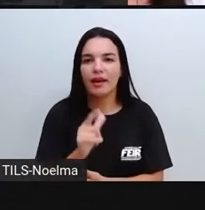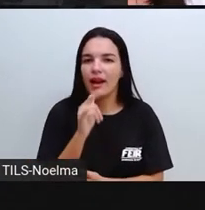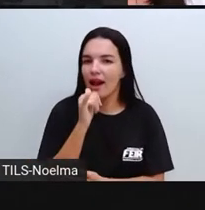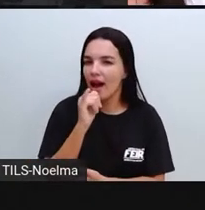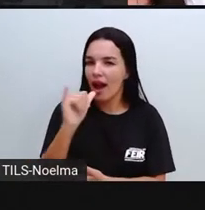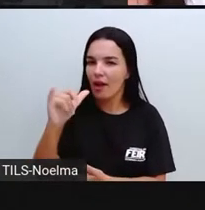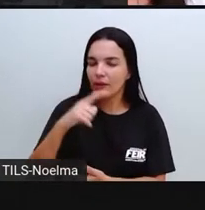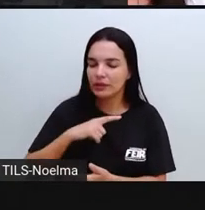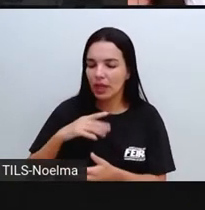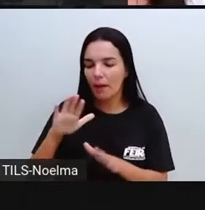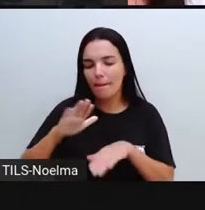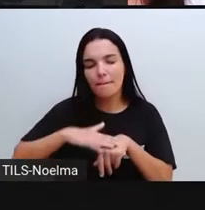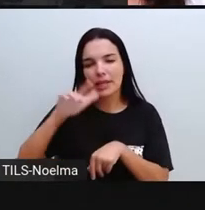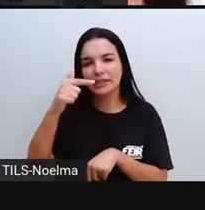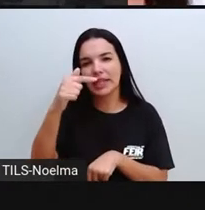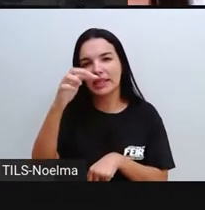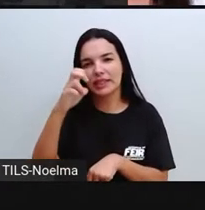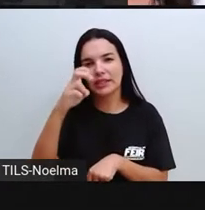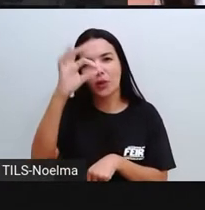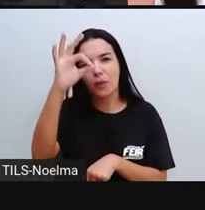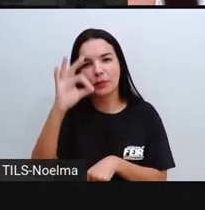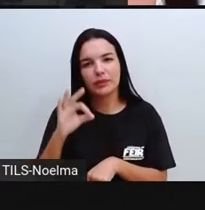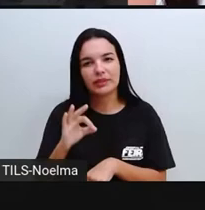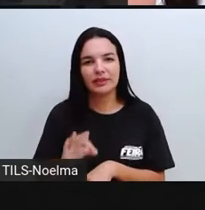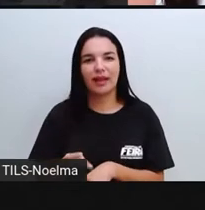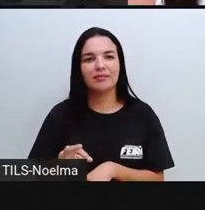chega a mais de 75%